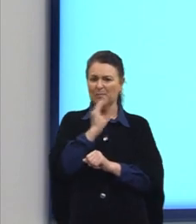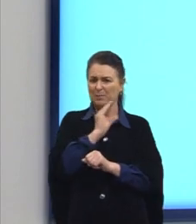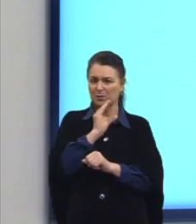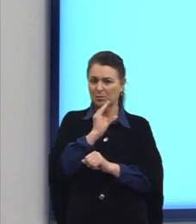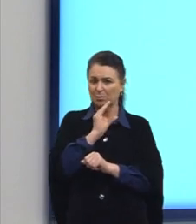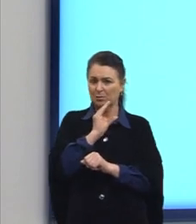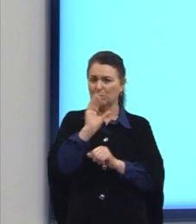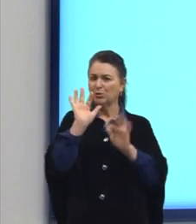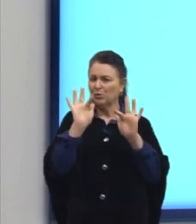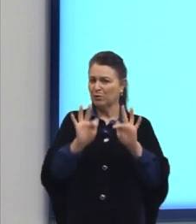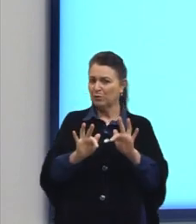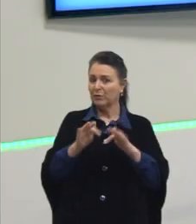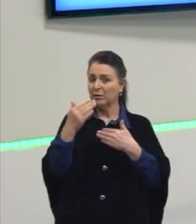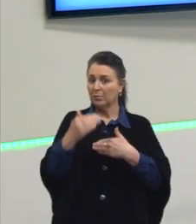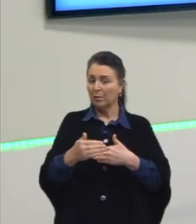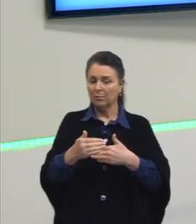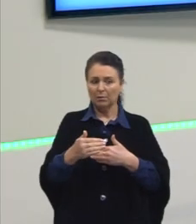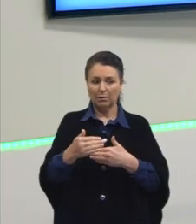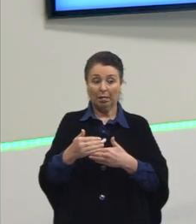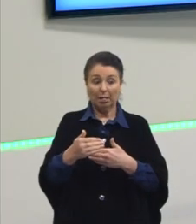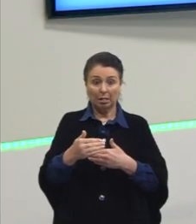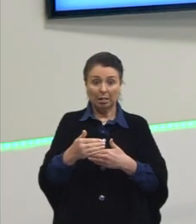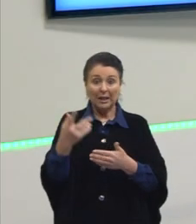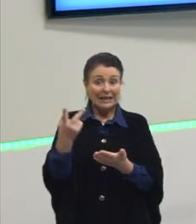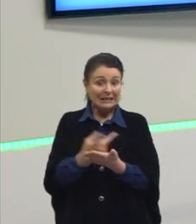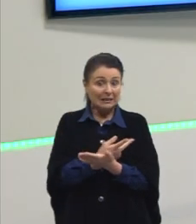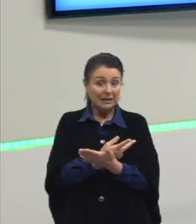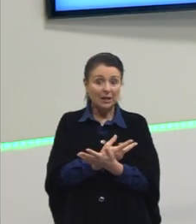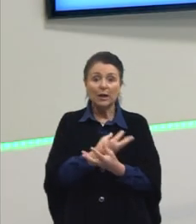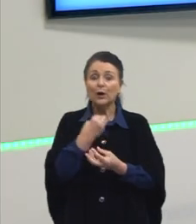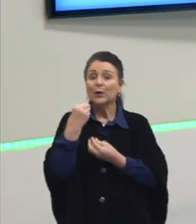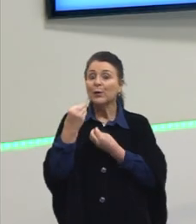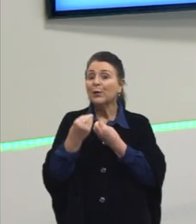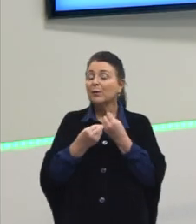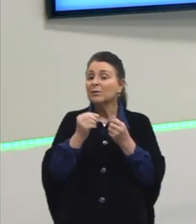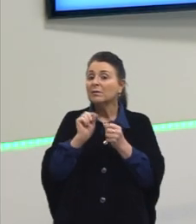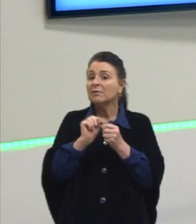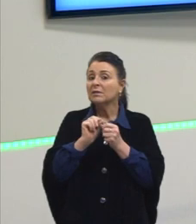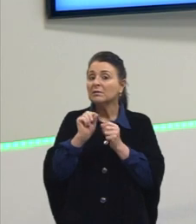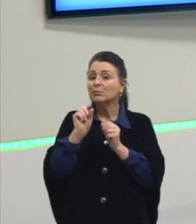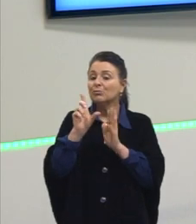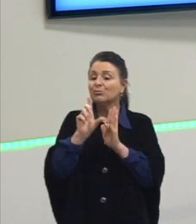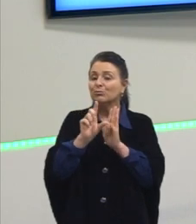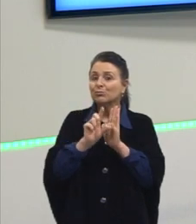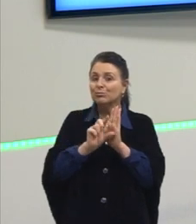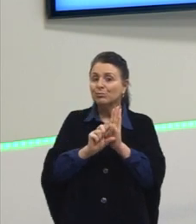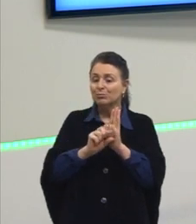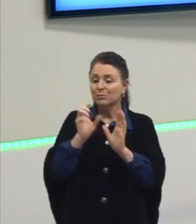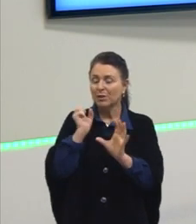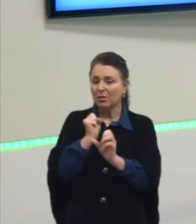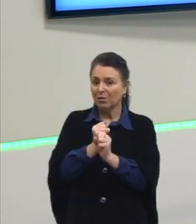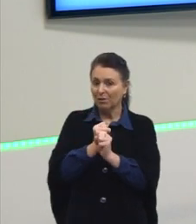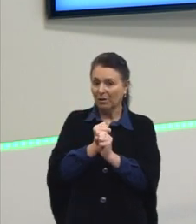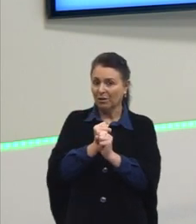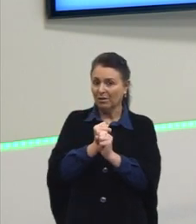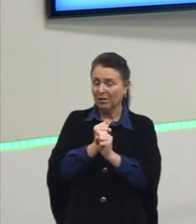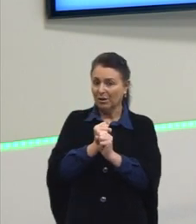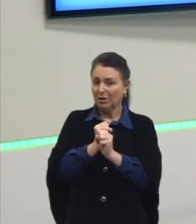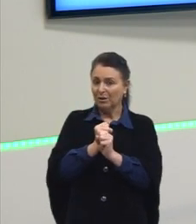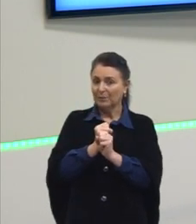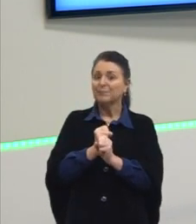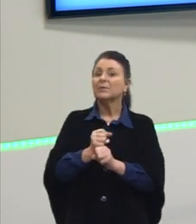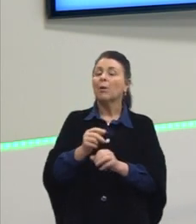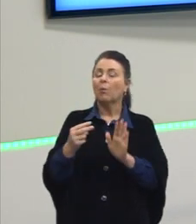final da prova. E erram essas questões. E isso acaba diminuindo a nota final aí de vocês. Então, se